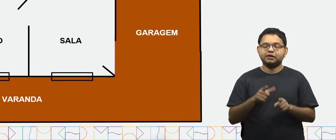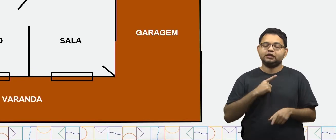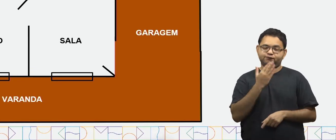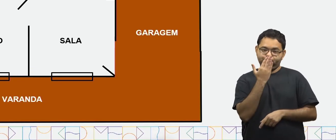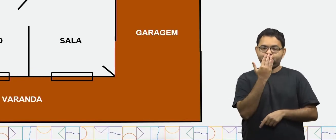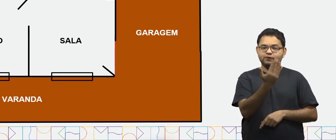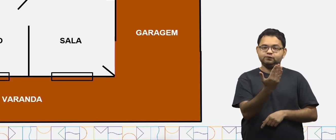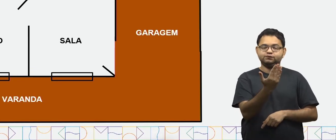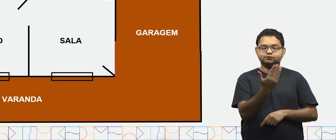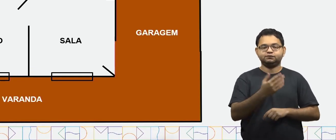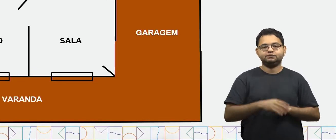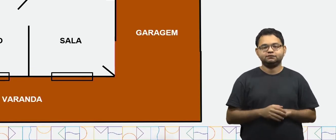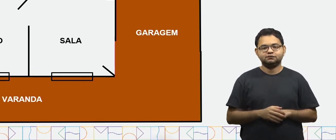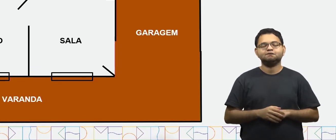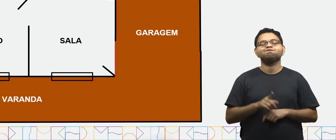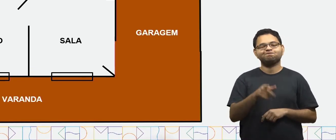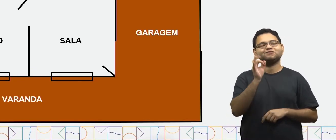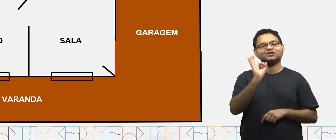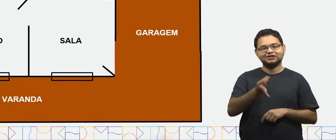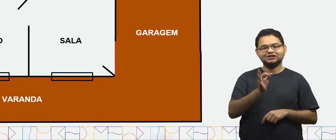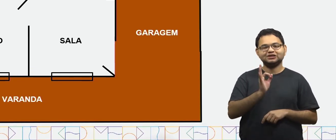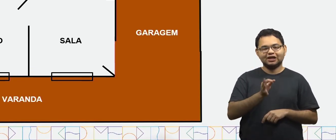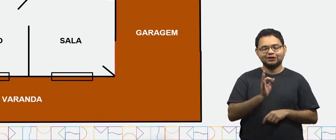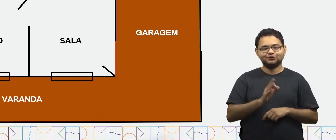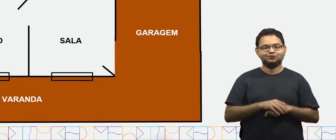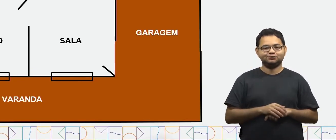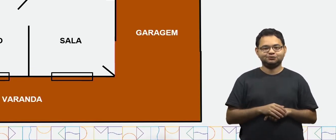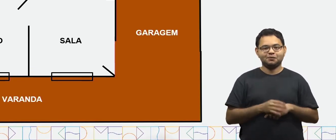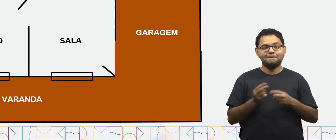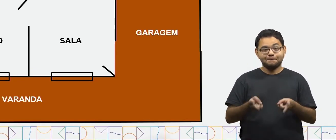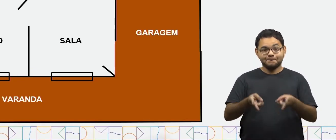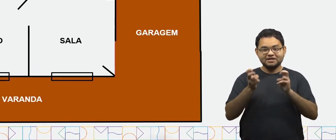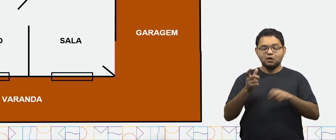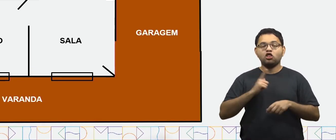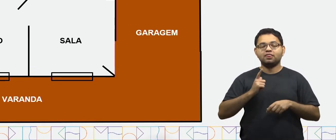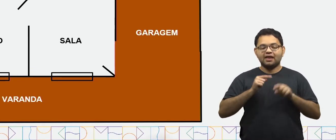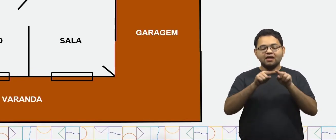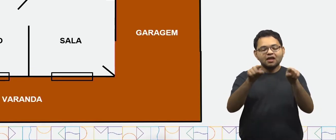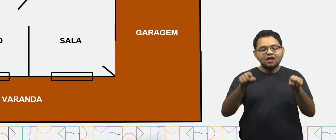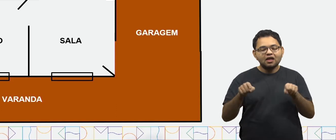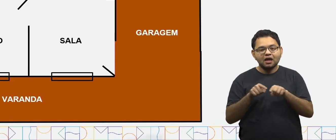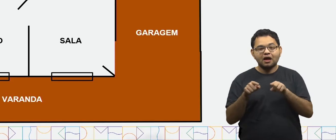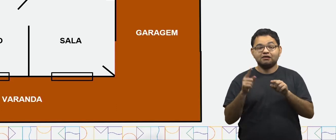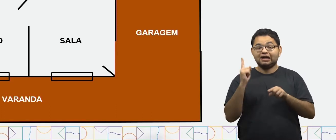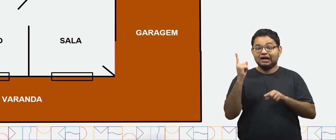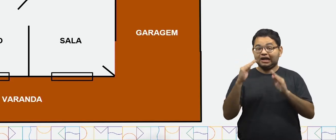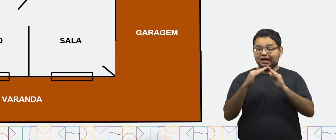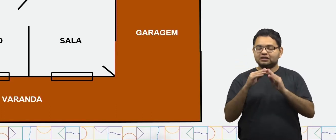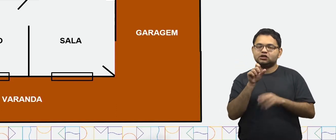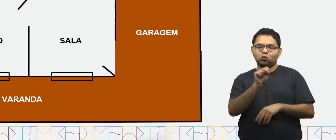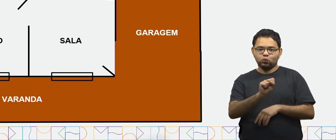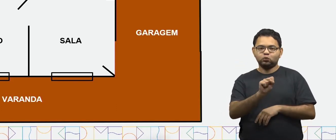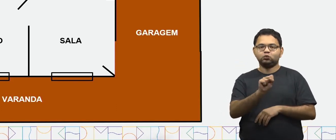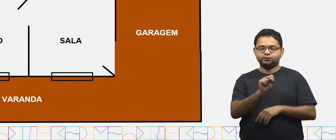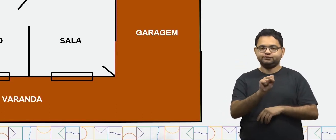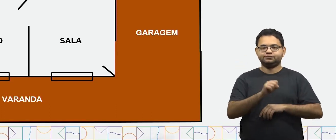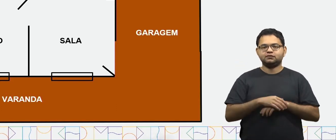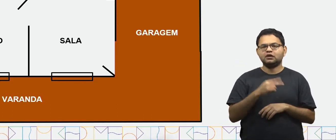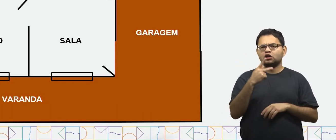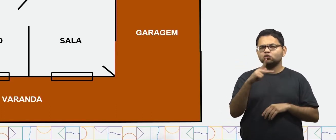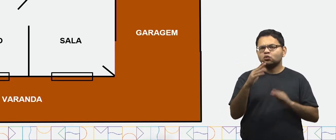também uma varanda. Isso mesmo! Viram só? Nós temos 8 cômodos nessa casa.